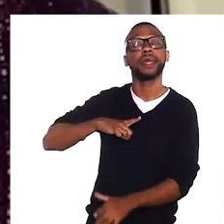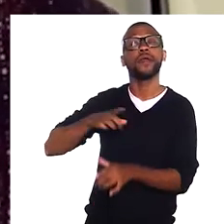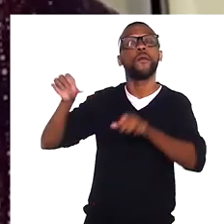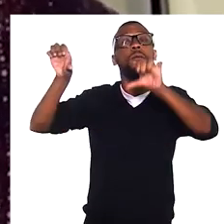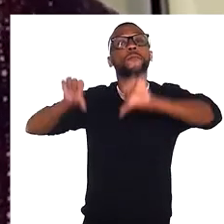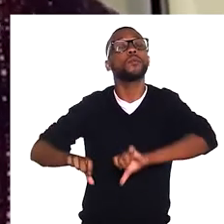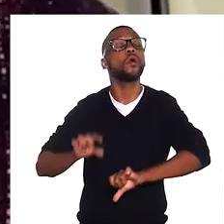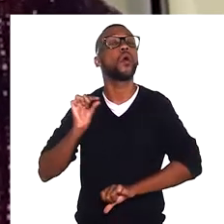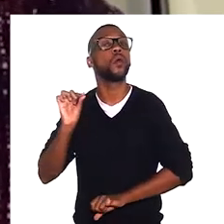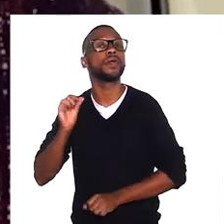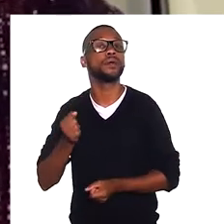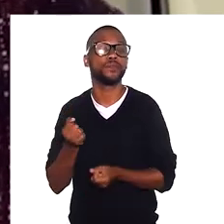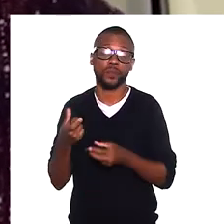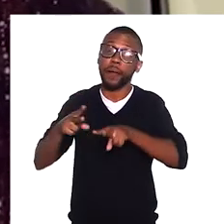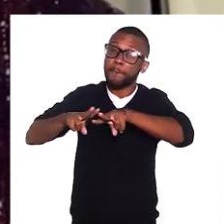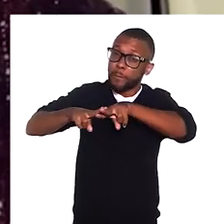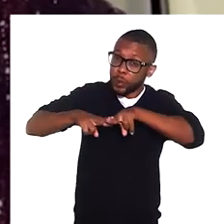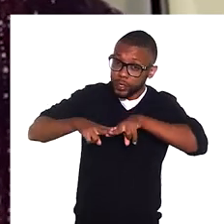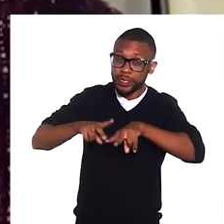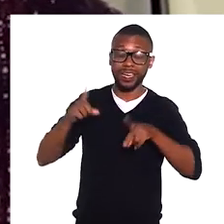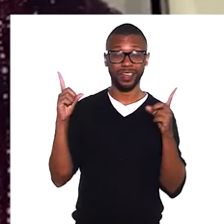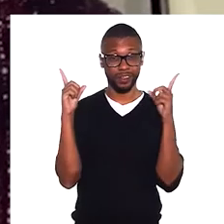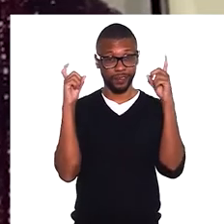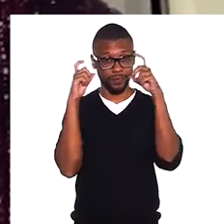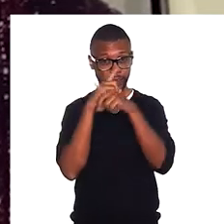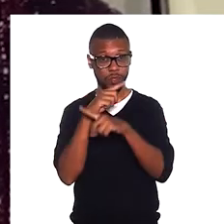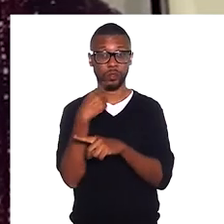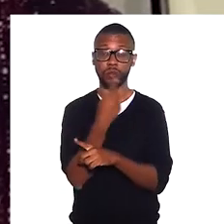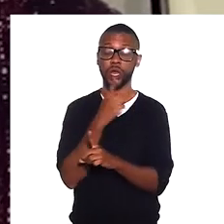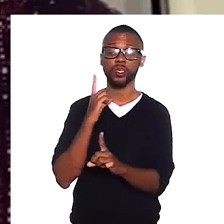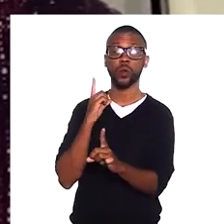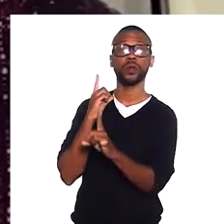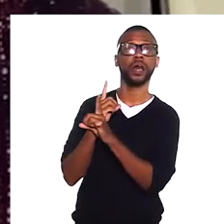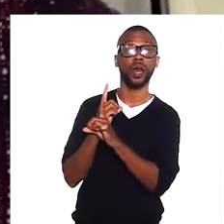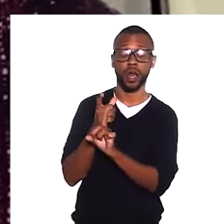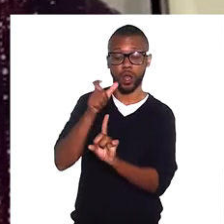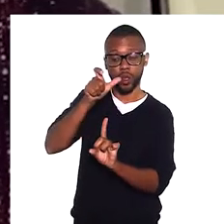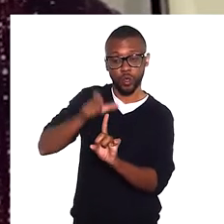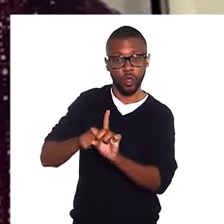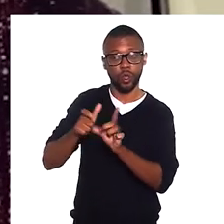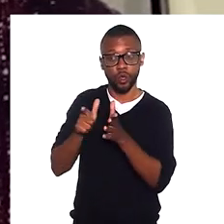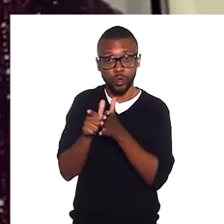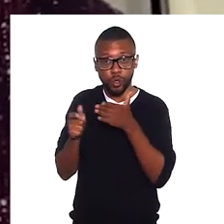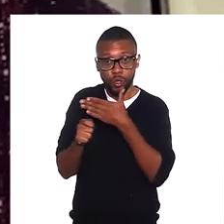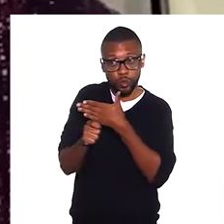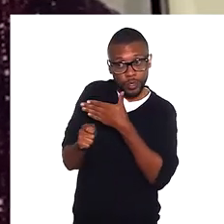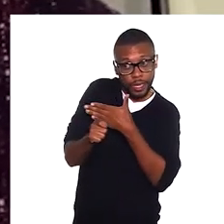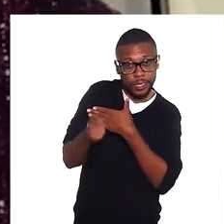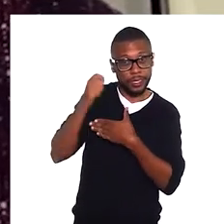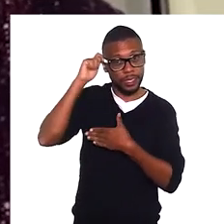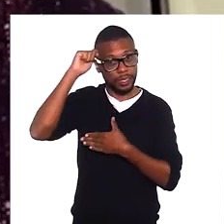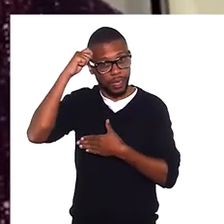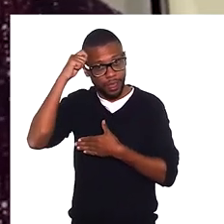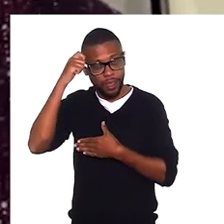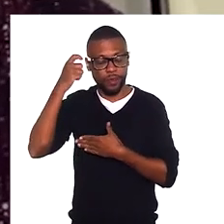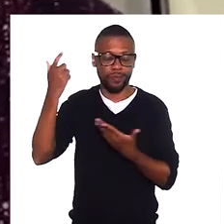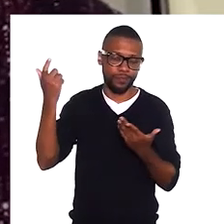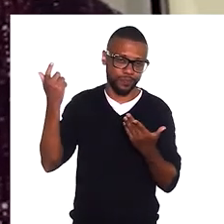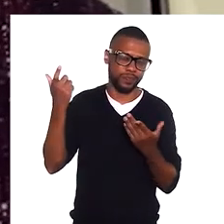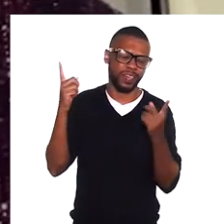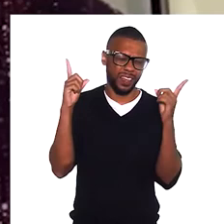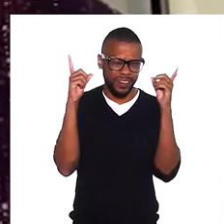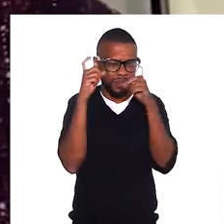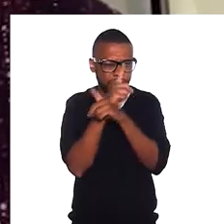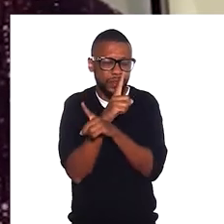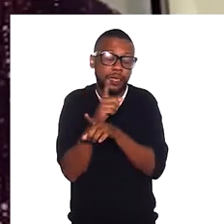aí tem um agravante. Por isso que é muito difícil a gente encontrar jornalistas negros e negras nas frentes das câmeras. A gente acaba